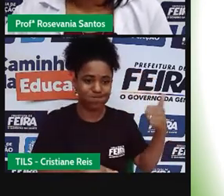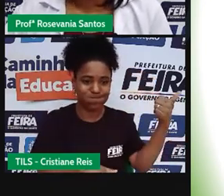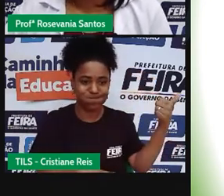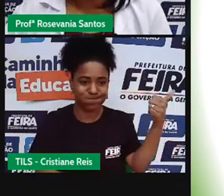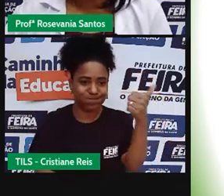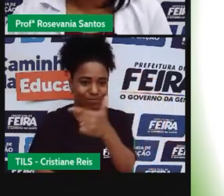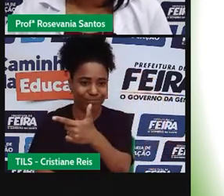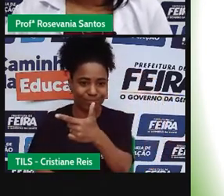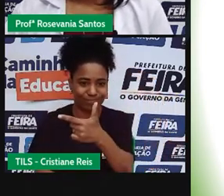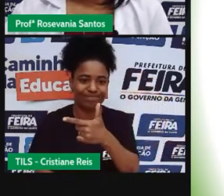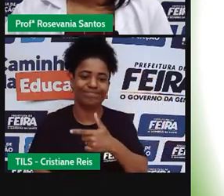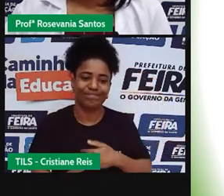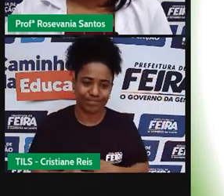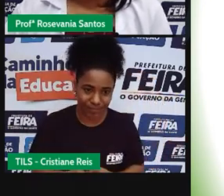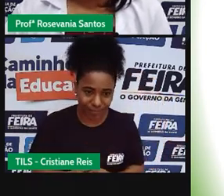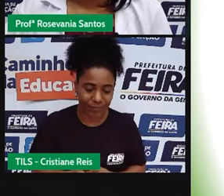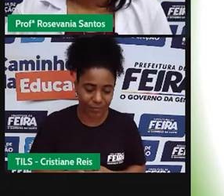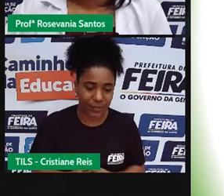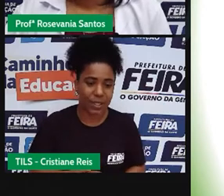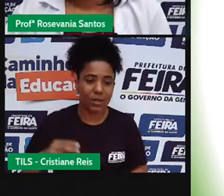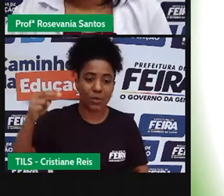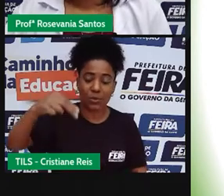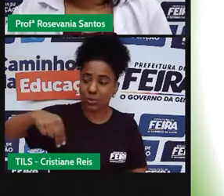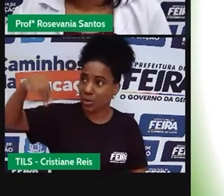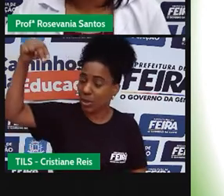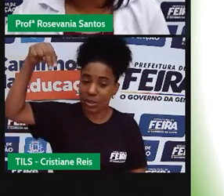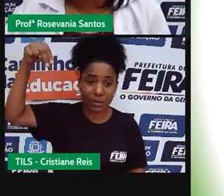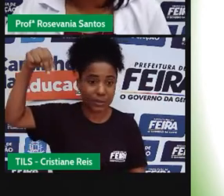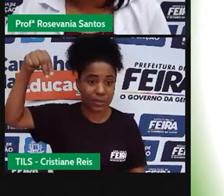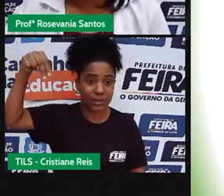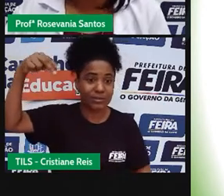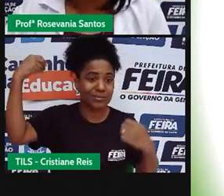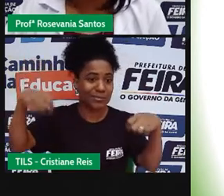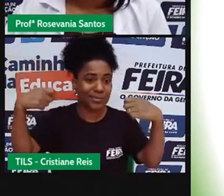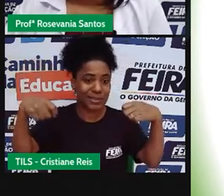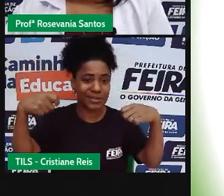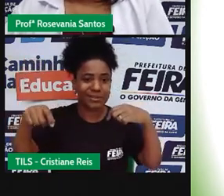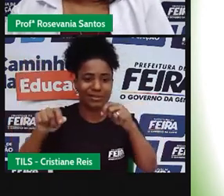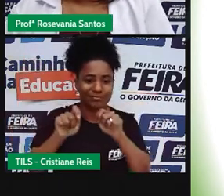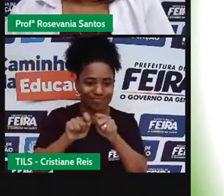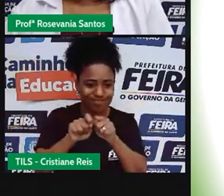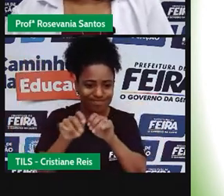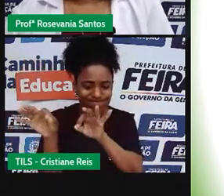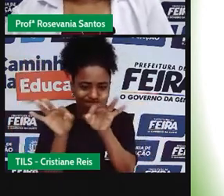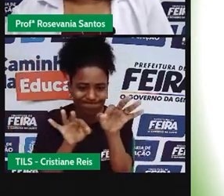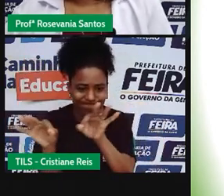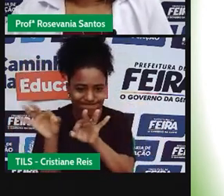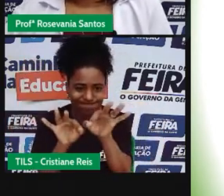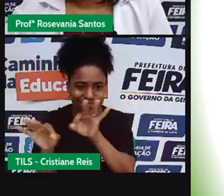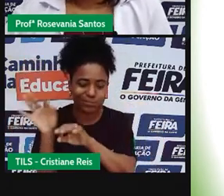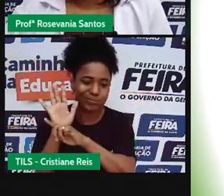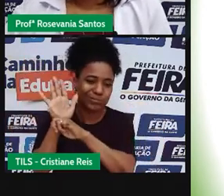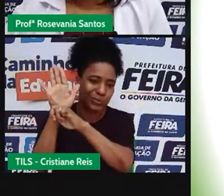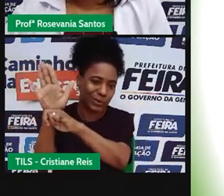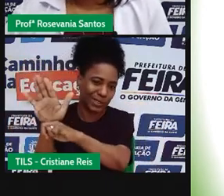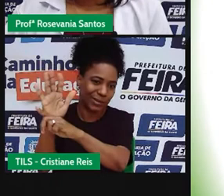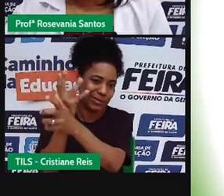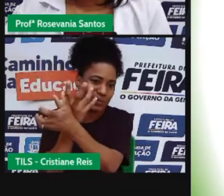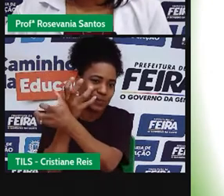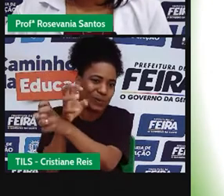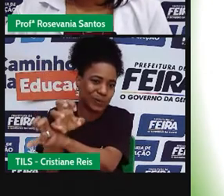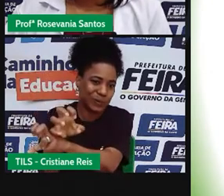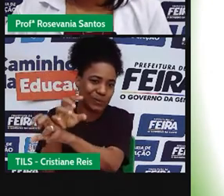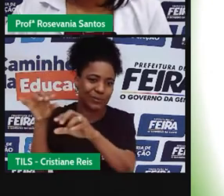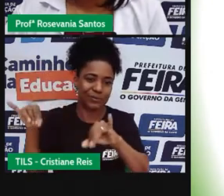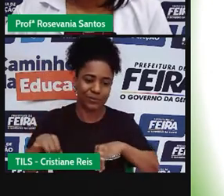interior da região nordeste, principalmente as que sofrem, né, os problemas da seita. Outra região igualmente